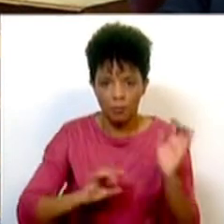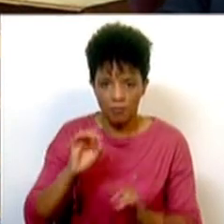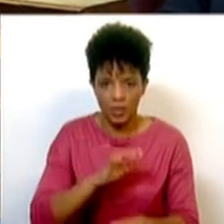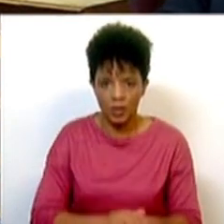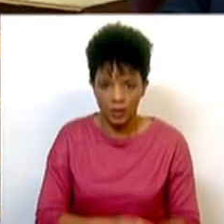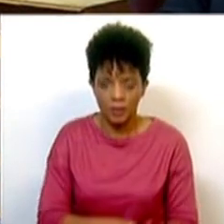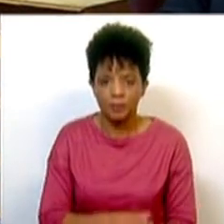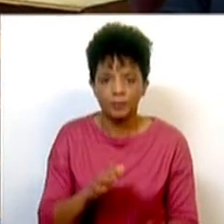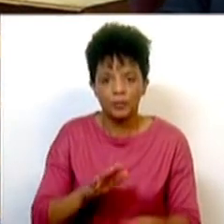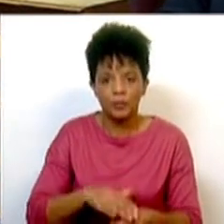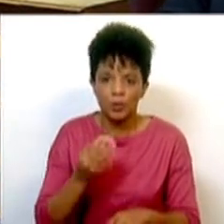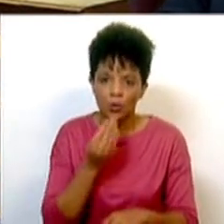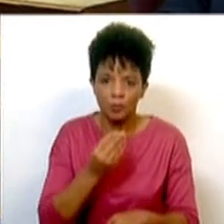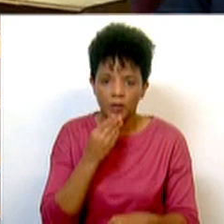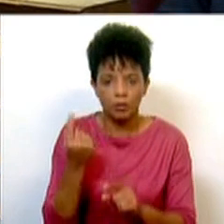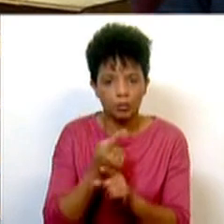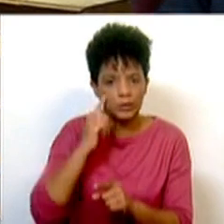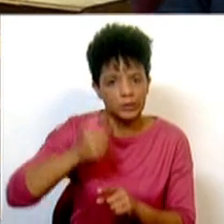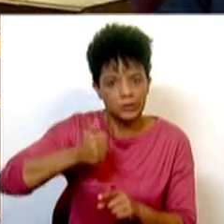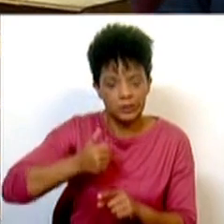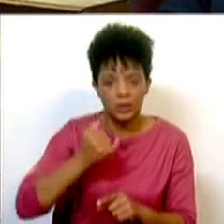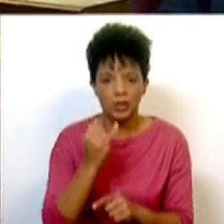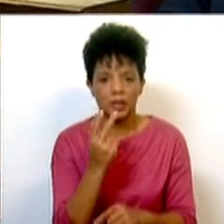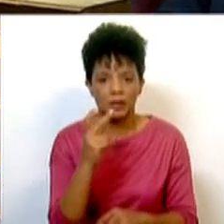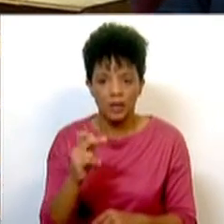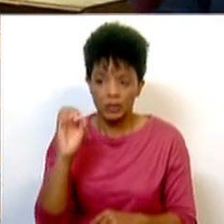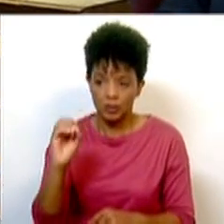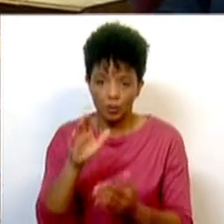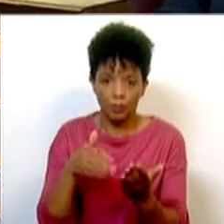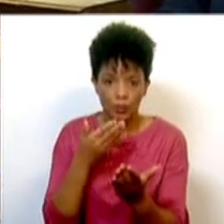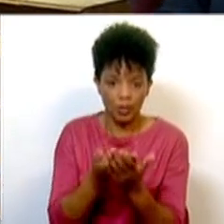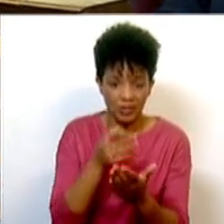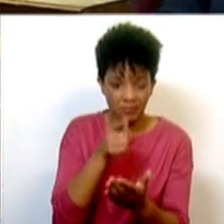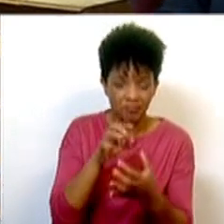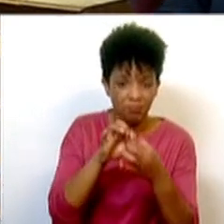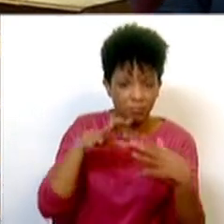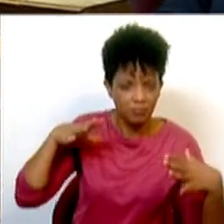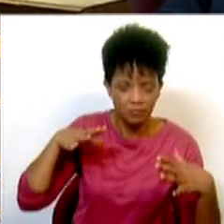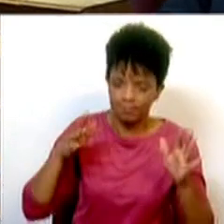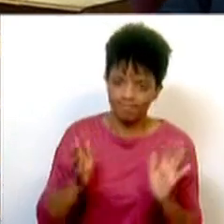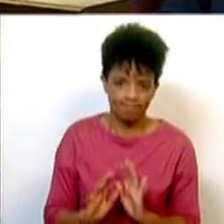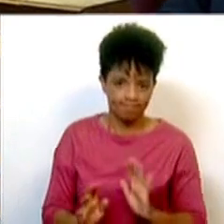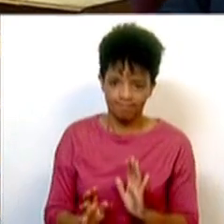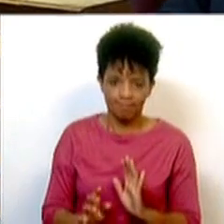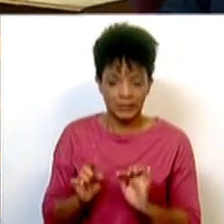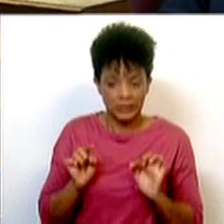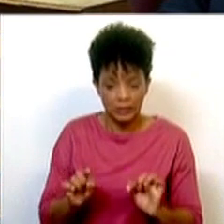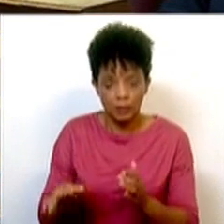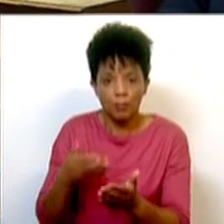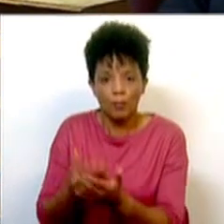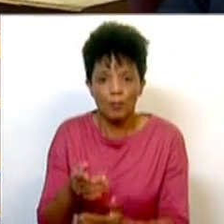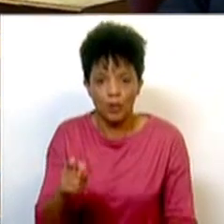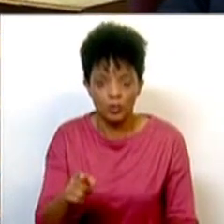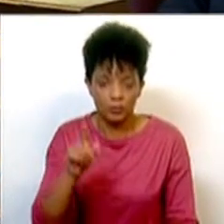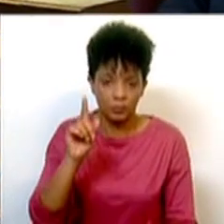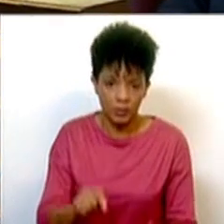para produtos essenciais colocada a IVA Z. Estas propostas de nada estão relacionadas com essa proposta.